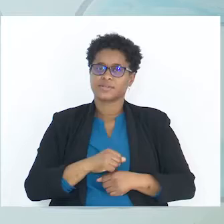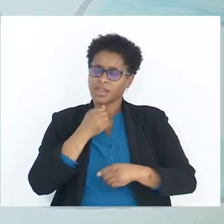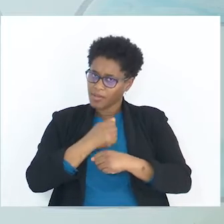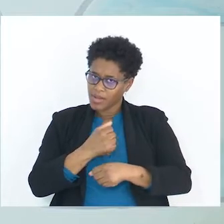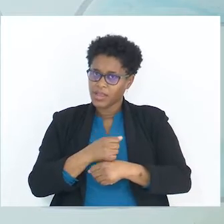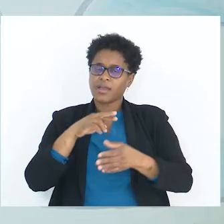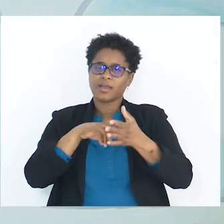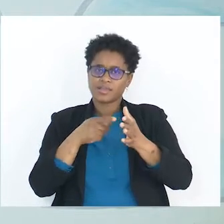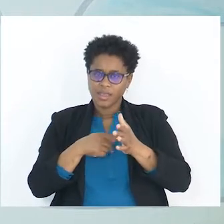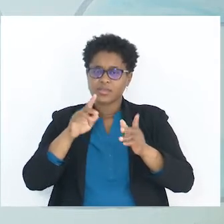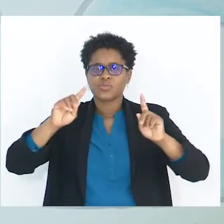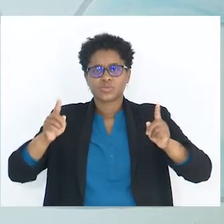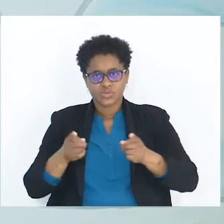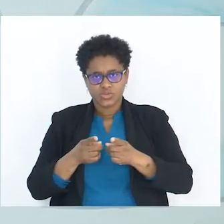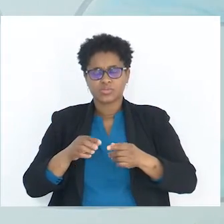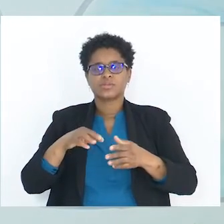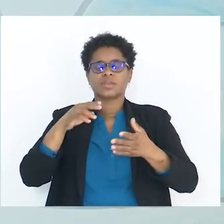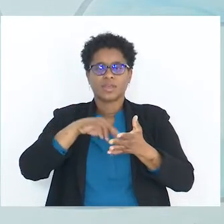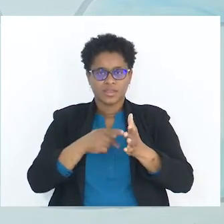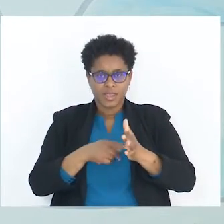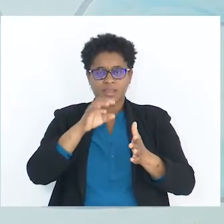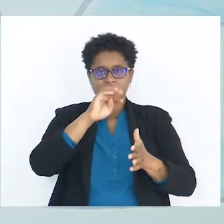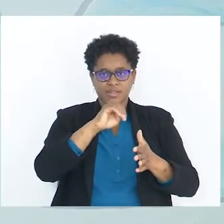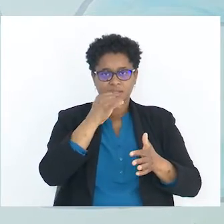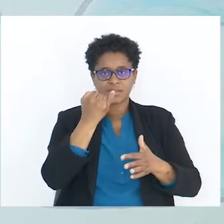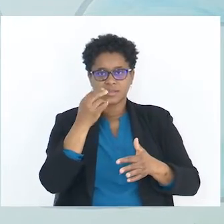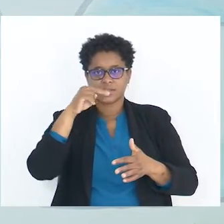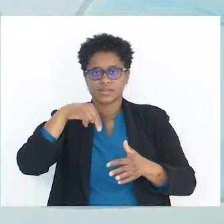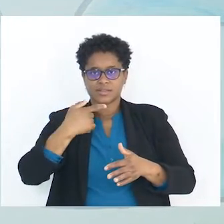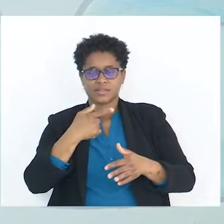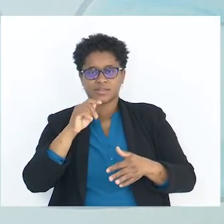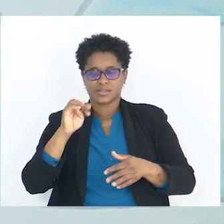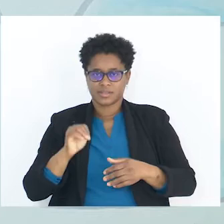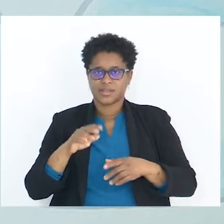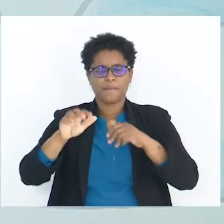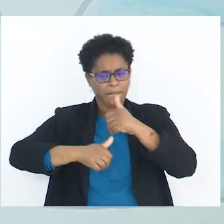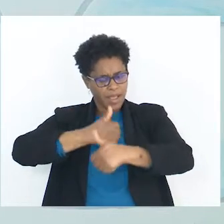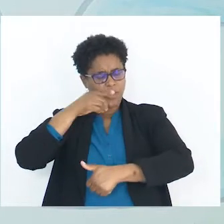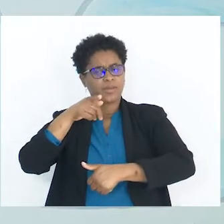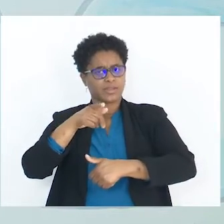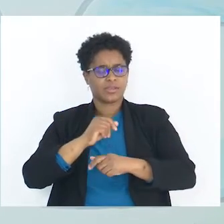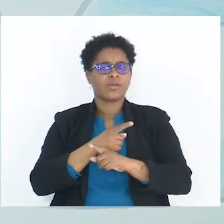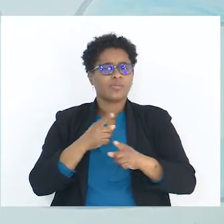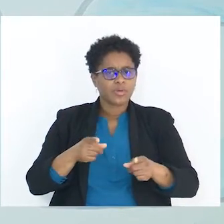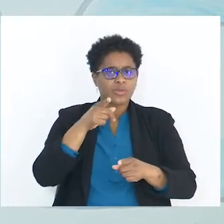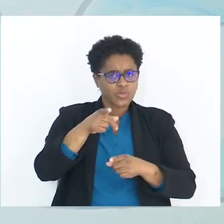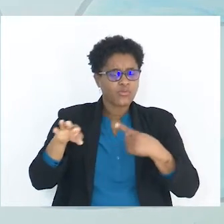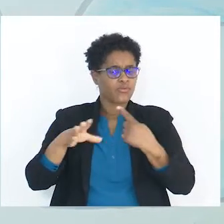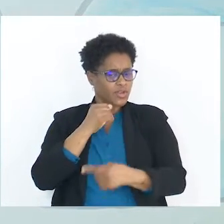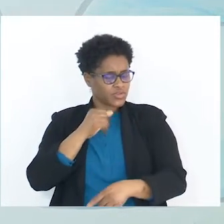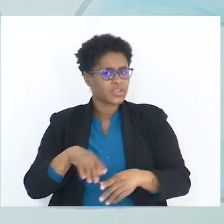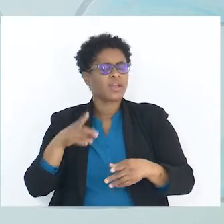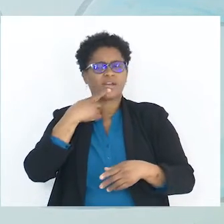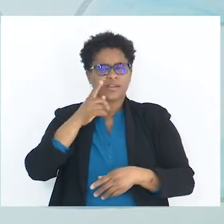a técnica do resumo e a técnica da síntese, melhor para ti. Porque aí tu vais conseguir,